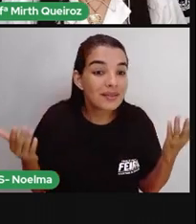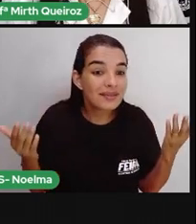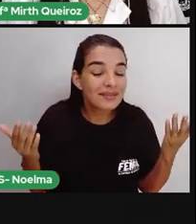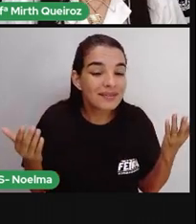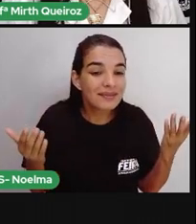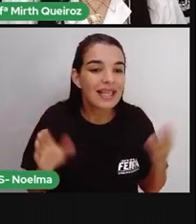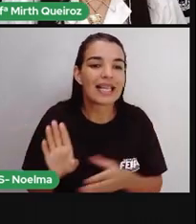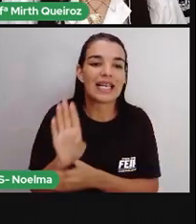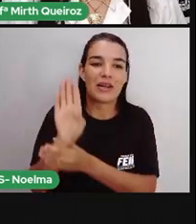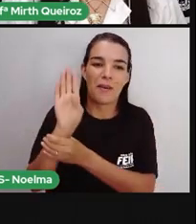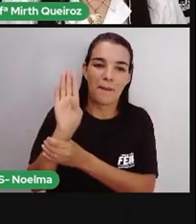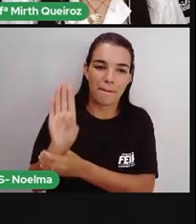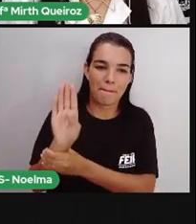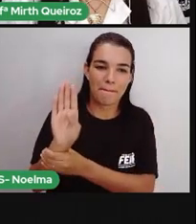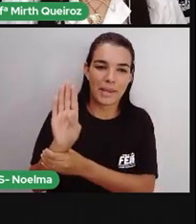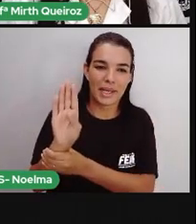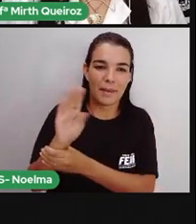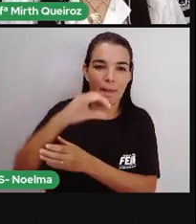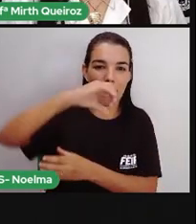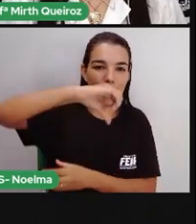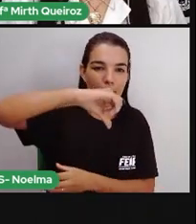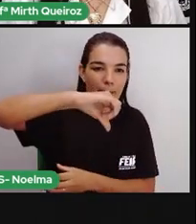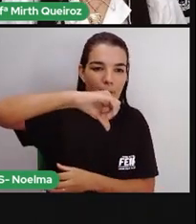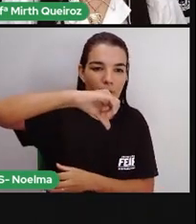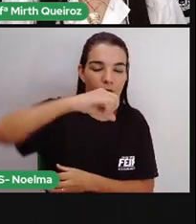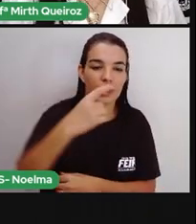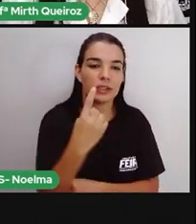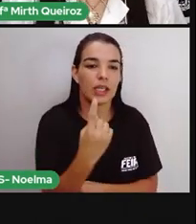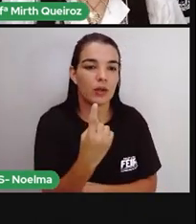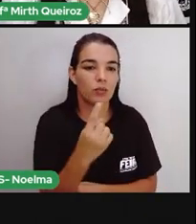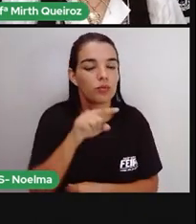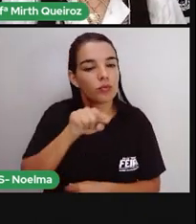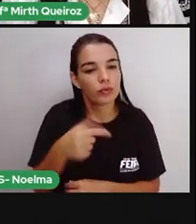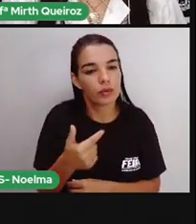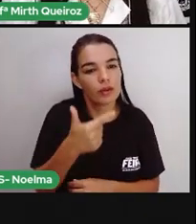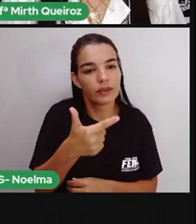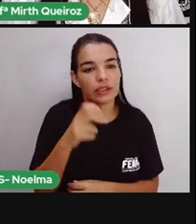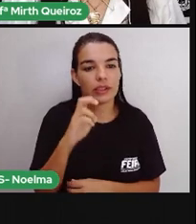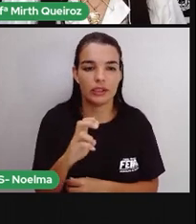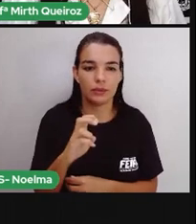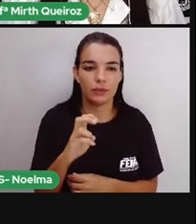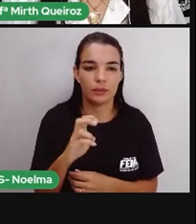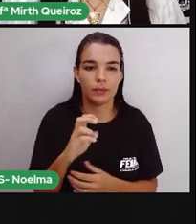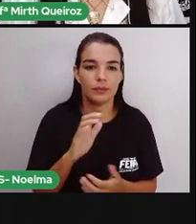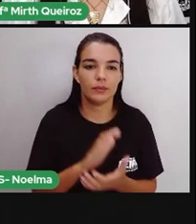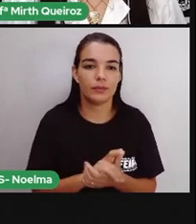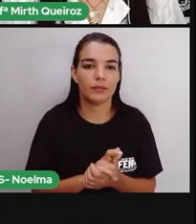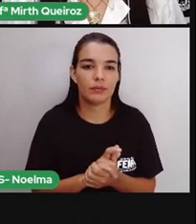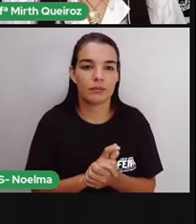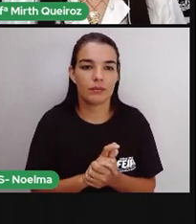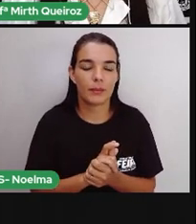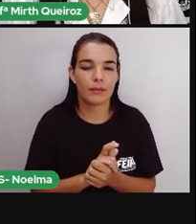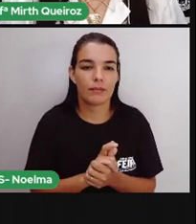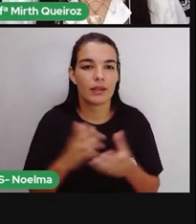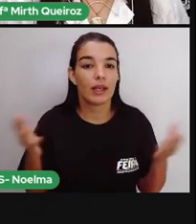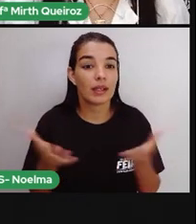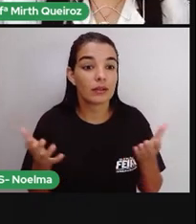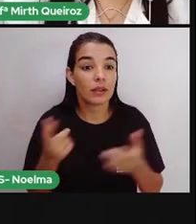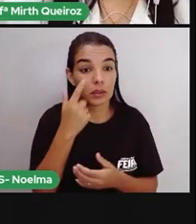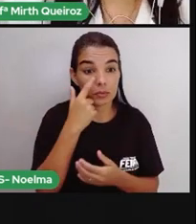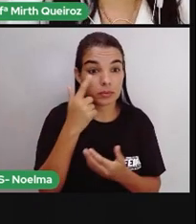A letra B, 91 reais e 25 centavos. Vamos para a próxima?